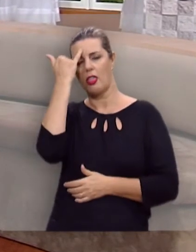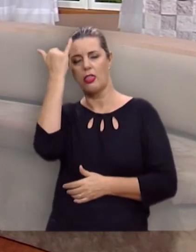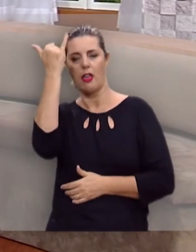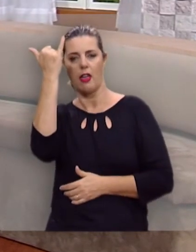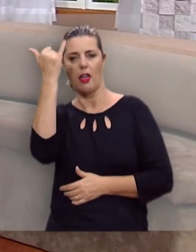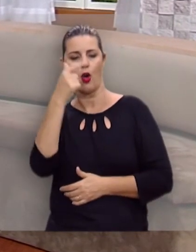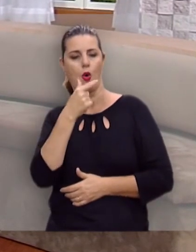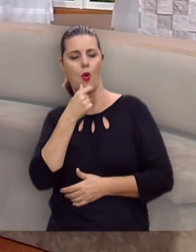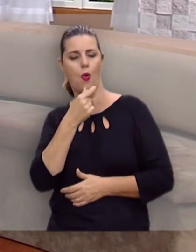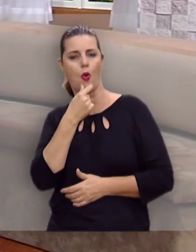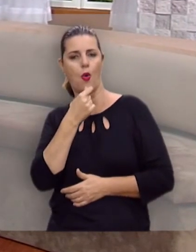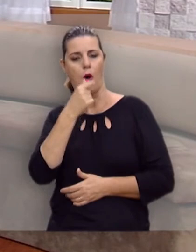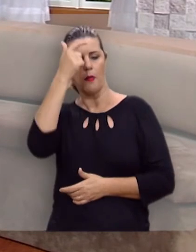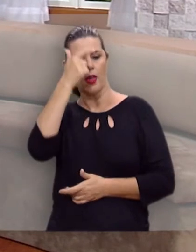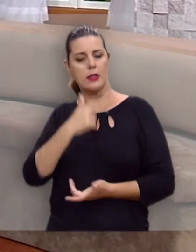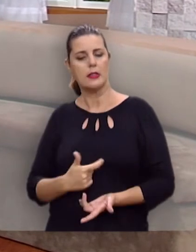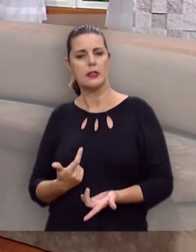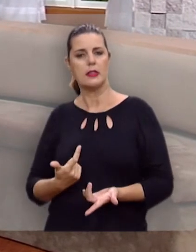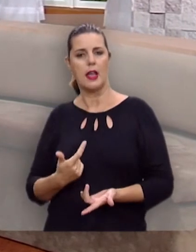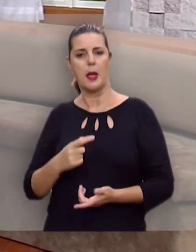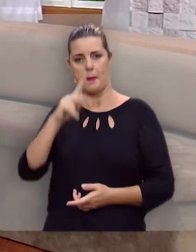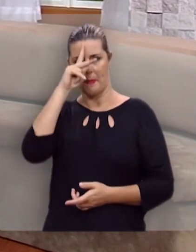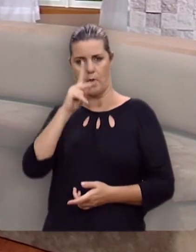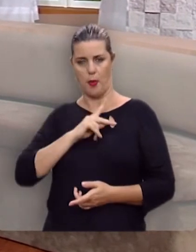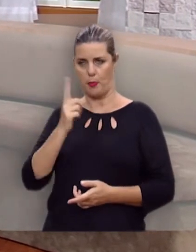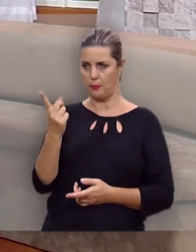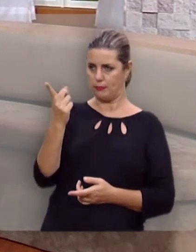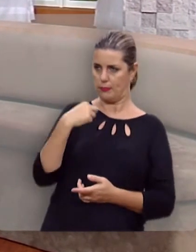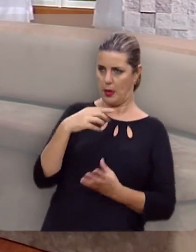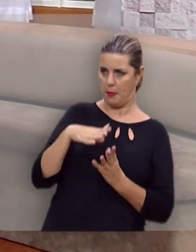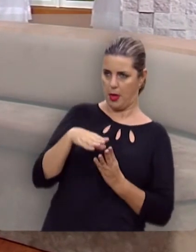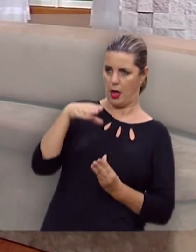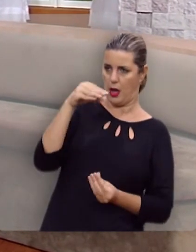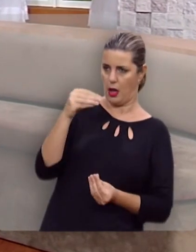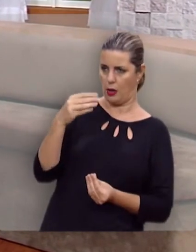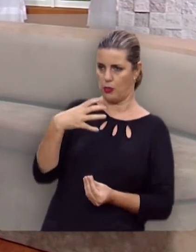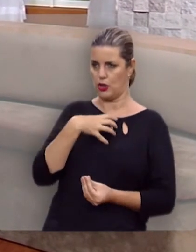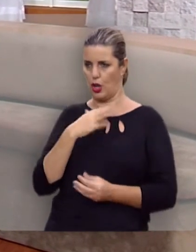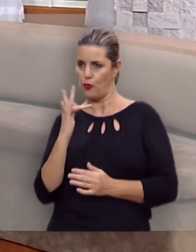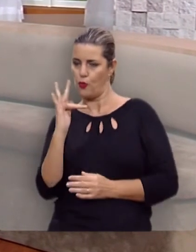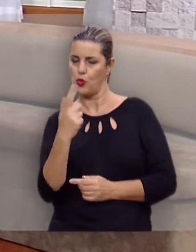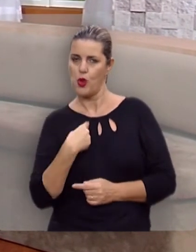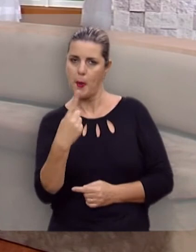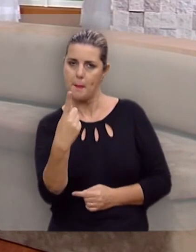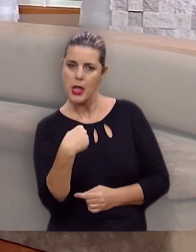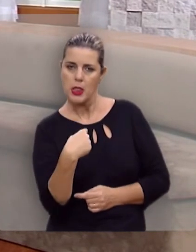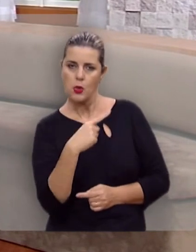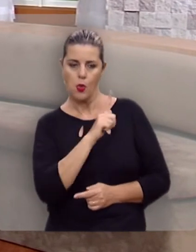do homem ser o capitão da sua alma, o gestor do seu futuro,